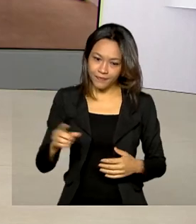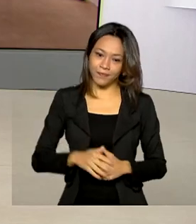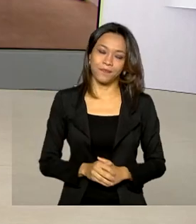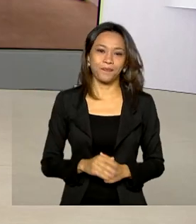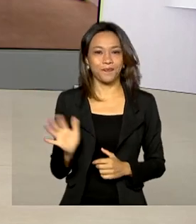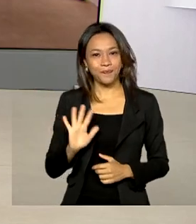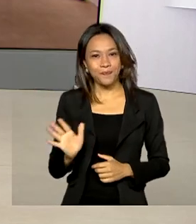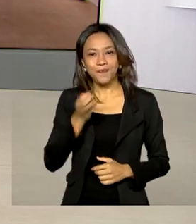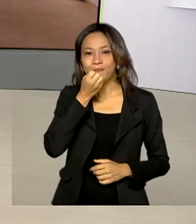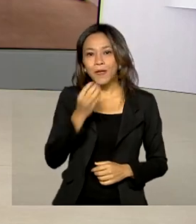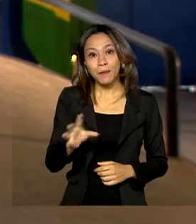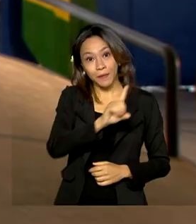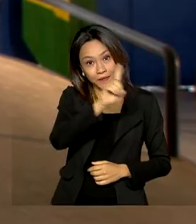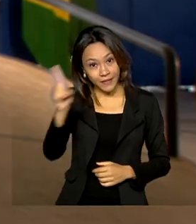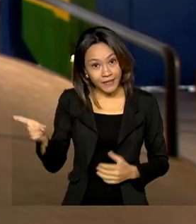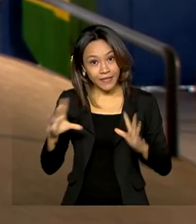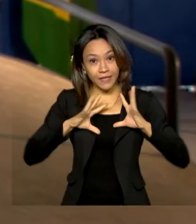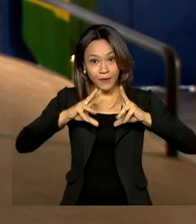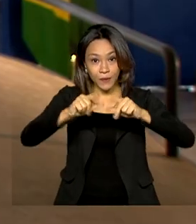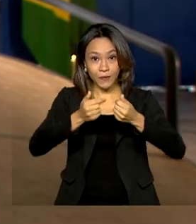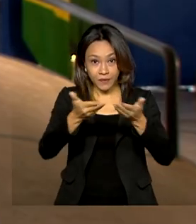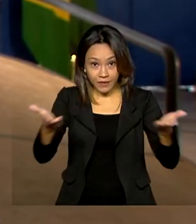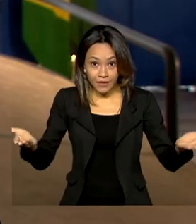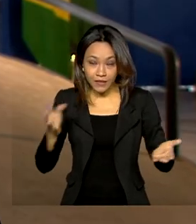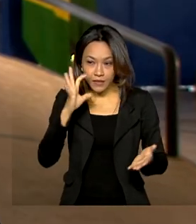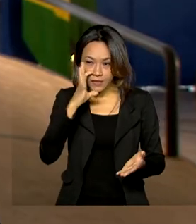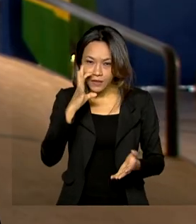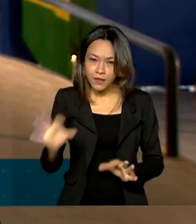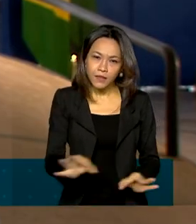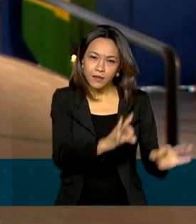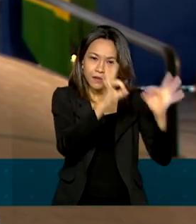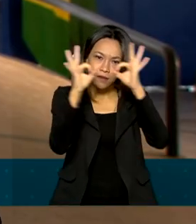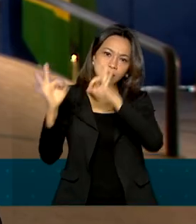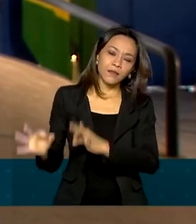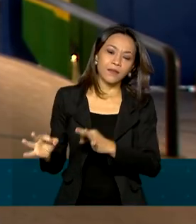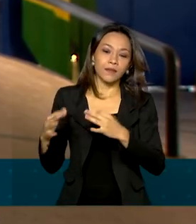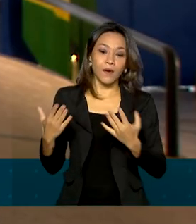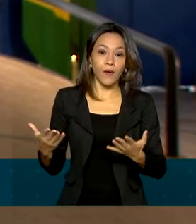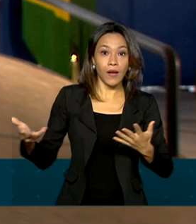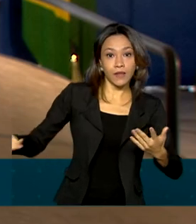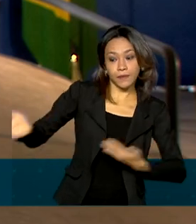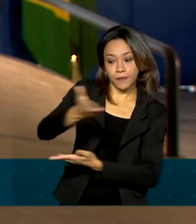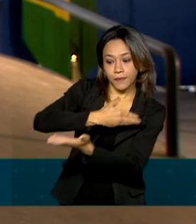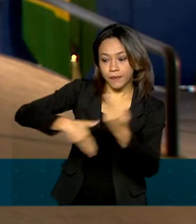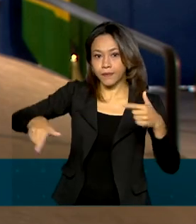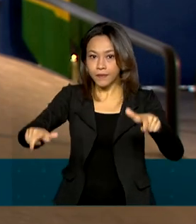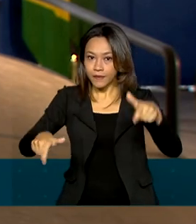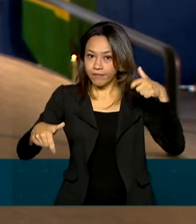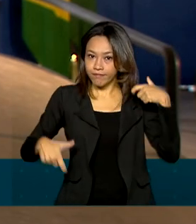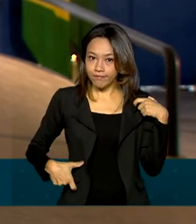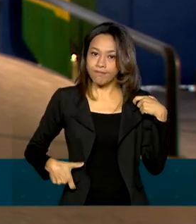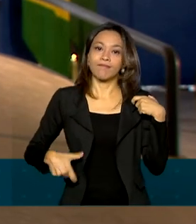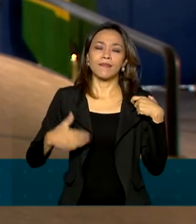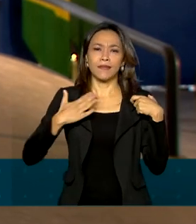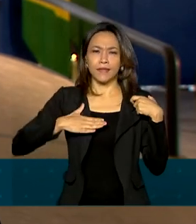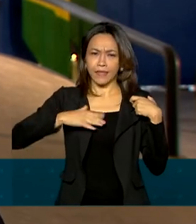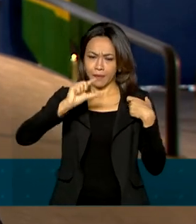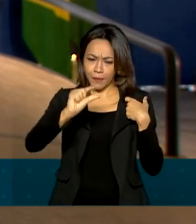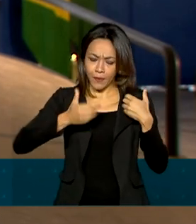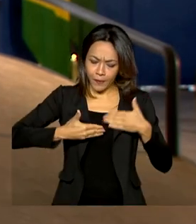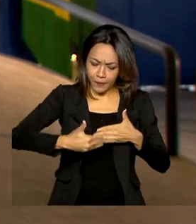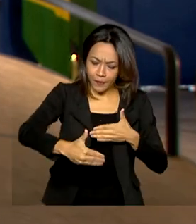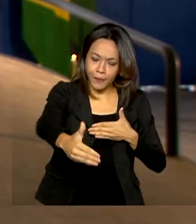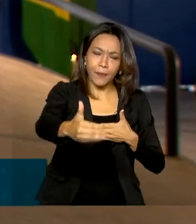Olá, Renata. Bom dia para você. Bom dia a todos que nos acompanham. Olha, a transmissão de cargos de ministros está marcada para daqui a pouco,